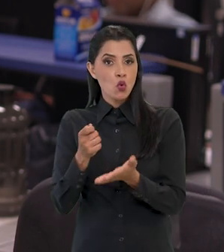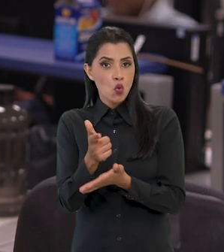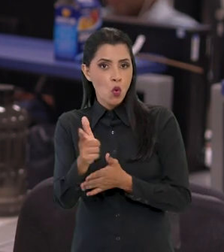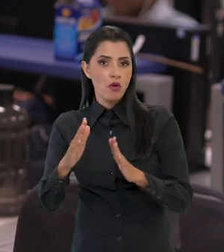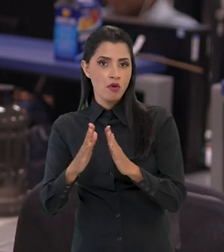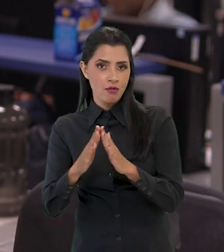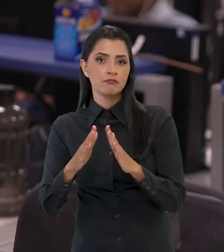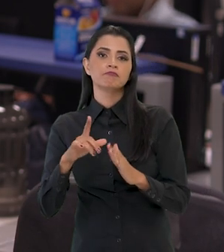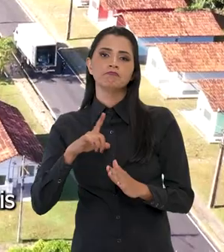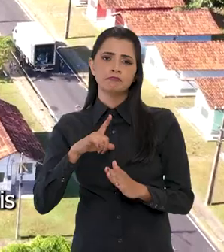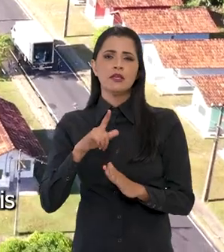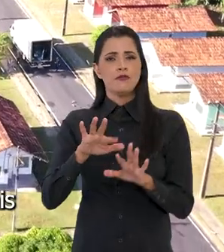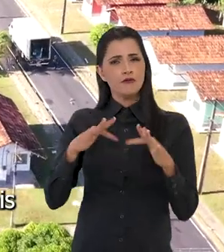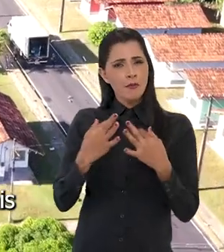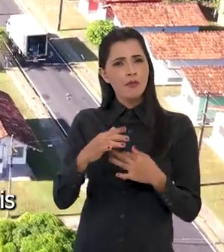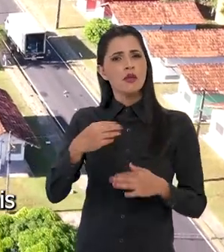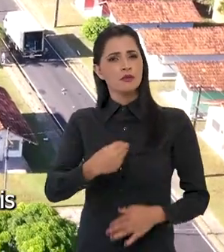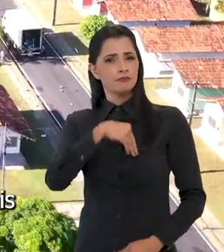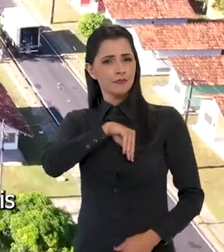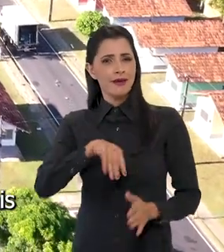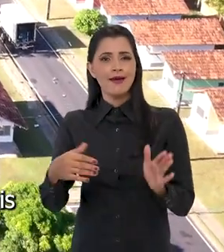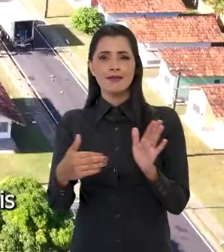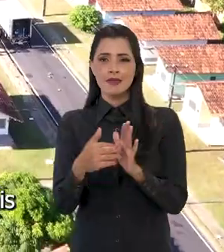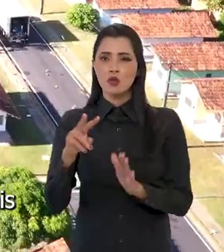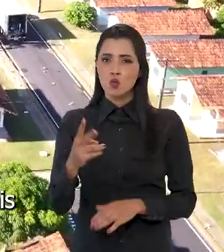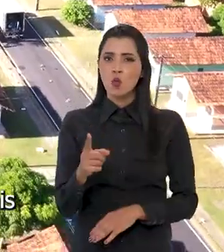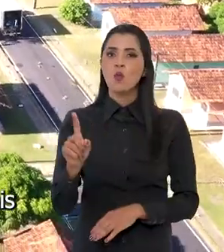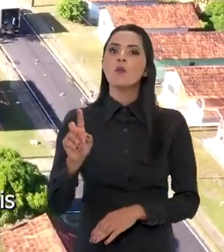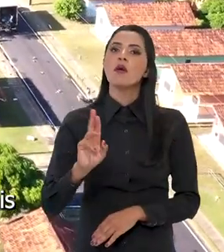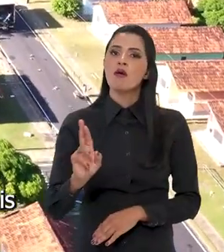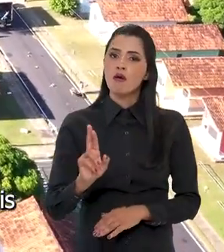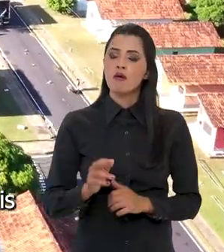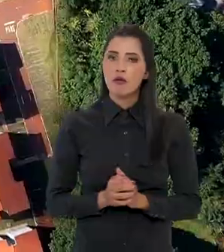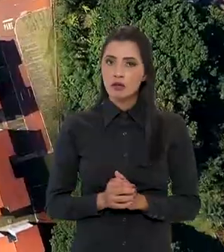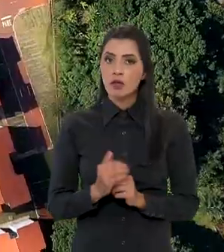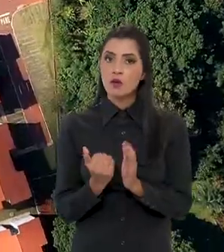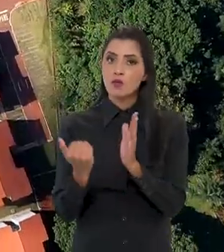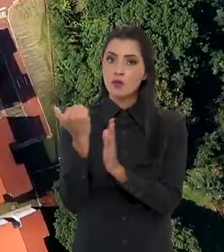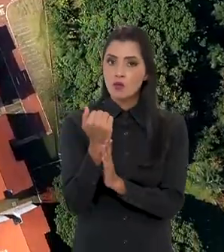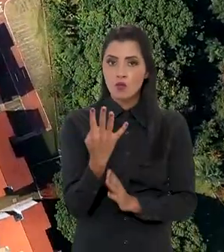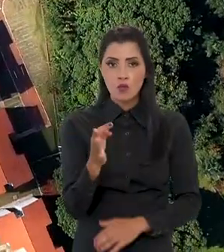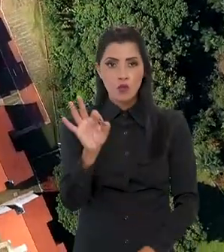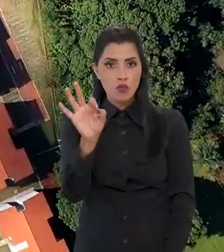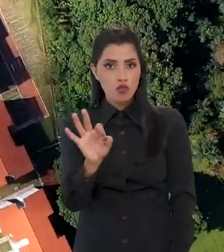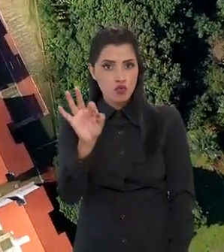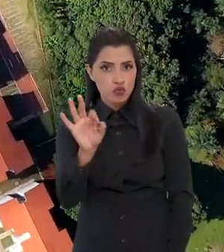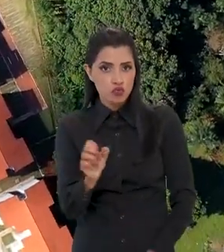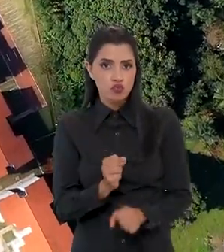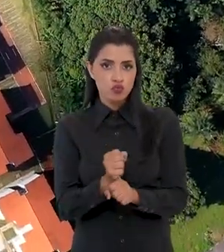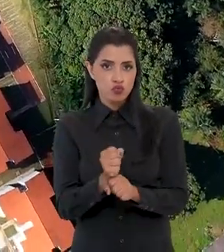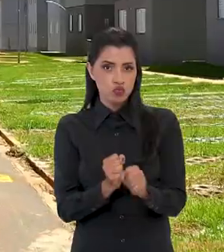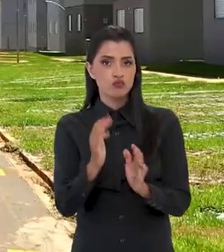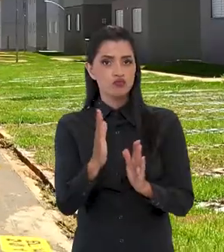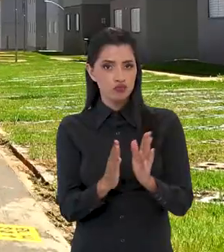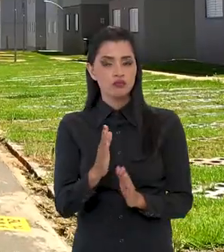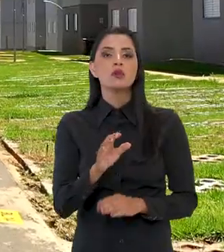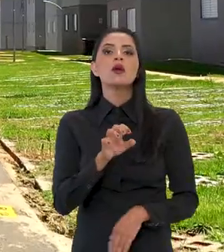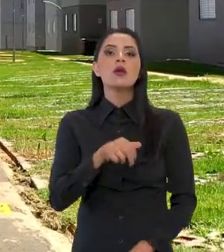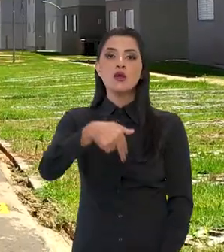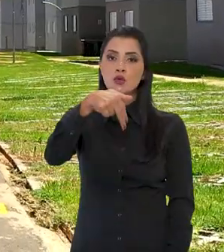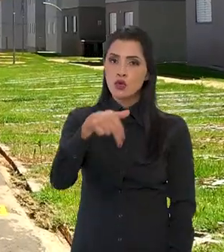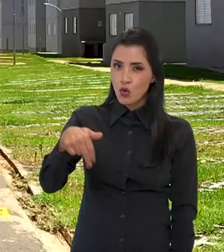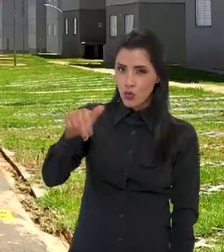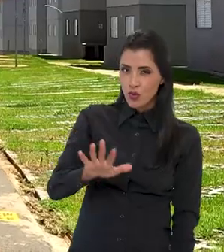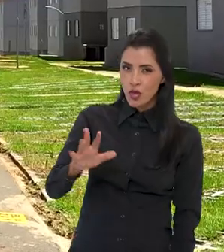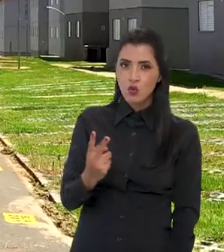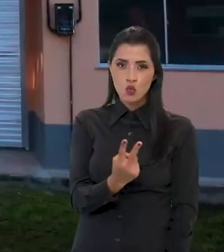financiamento de imóveis. Para famílias com renda de até R$ mil, passou para 4% ao ano nas